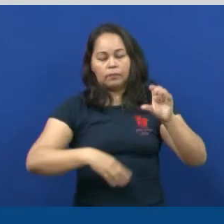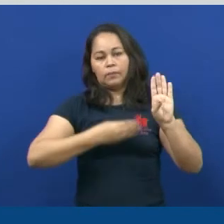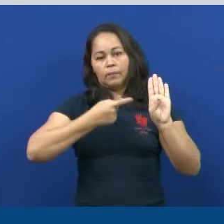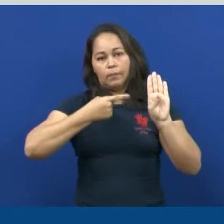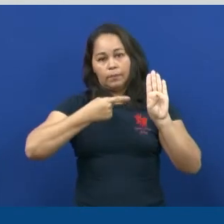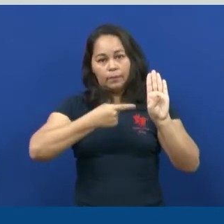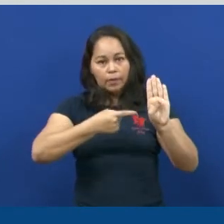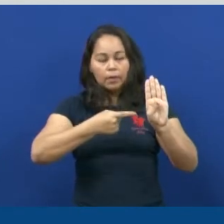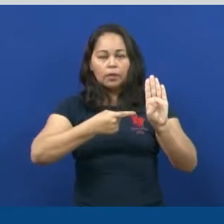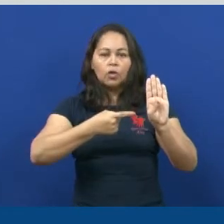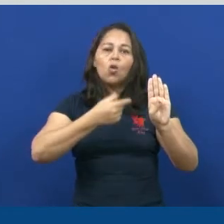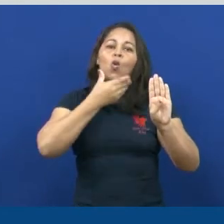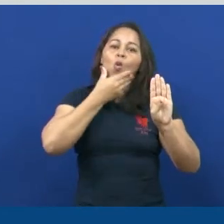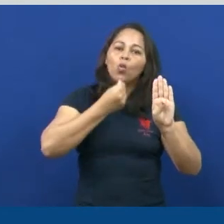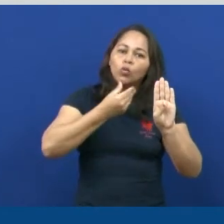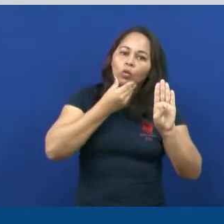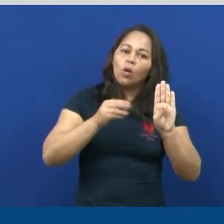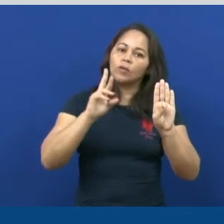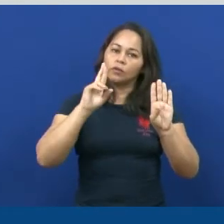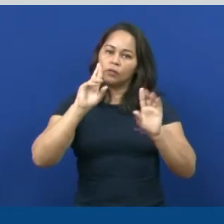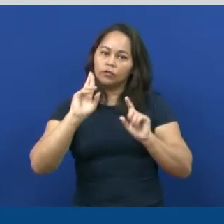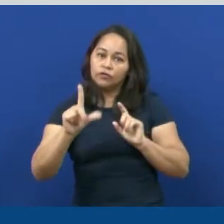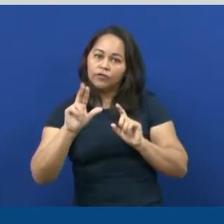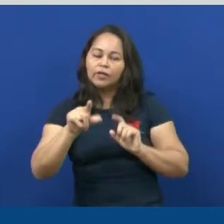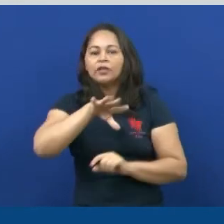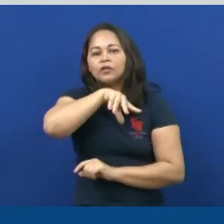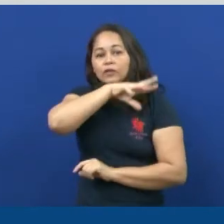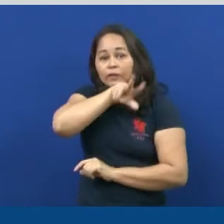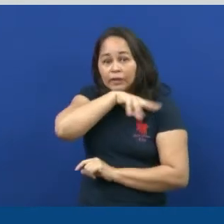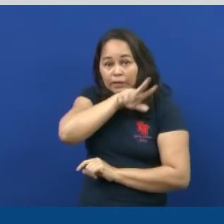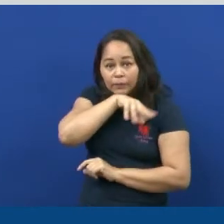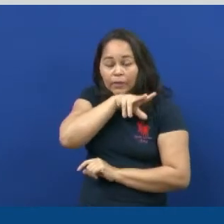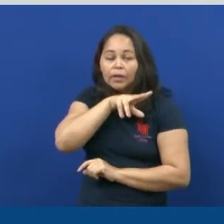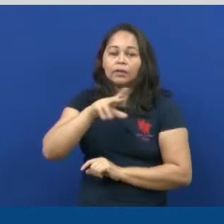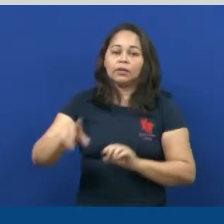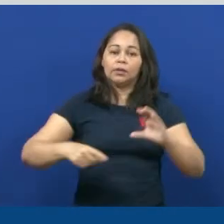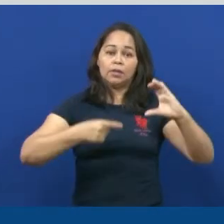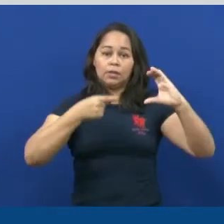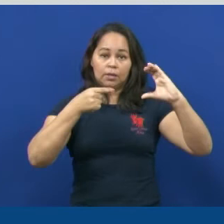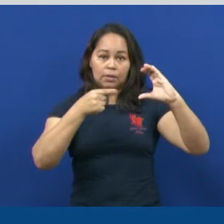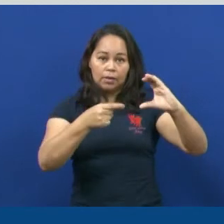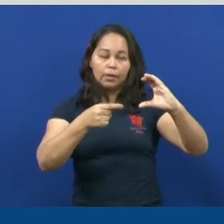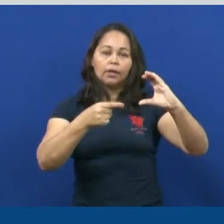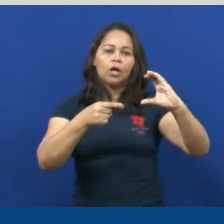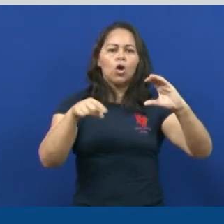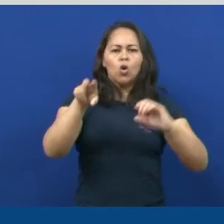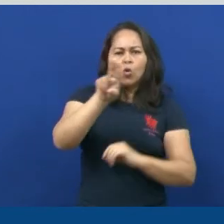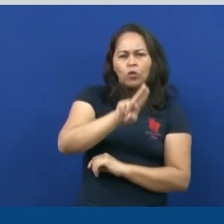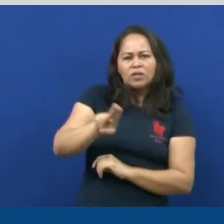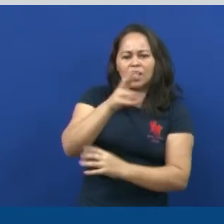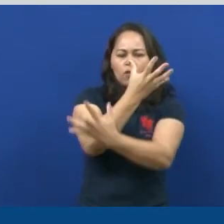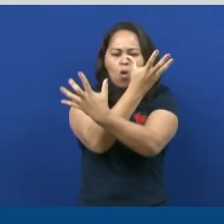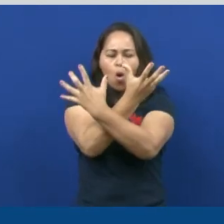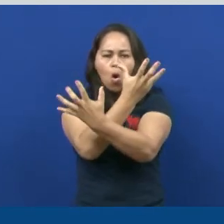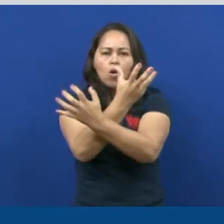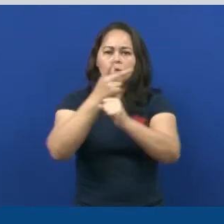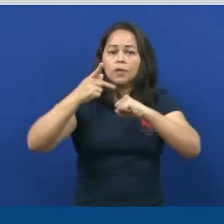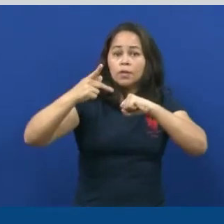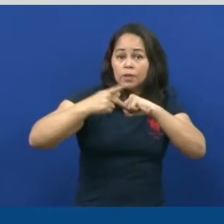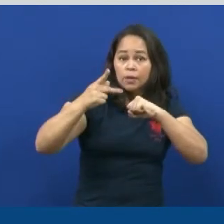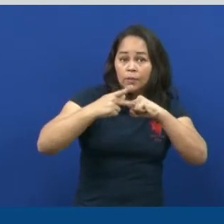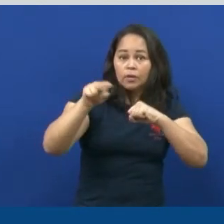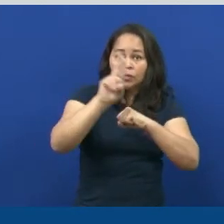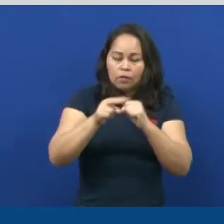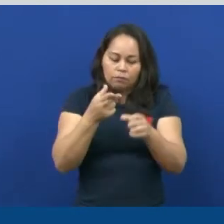homens começam a se diferenciar dos outros animais? C. Usavam ossos e pedras para